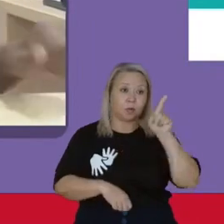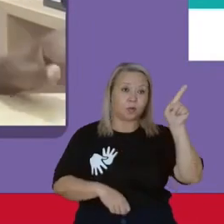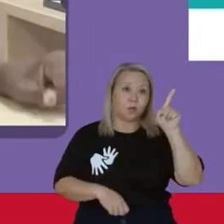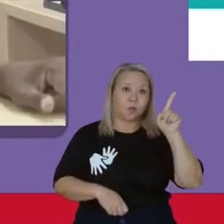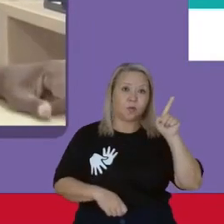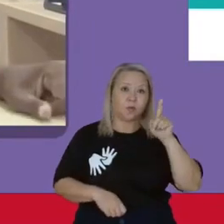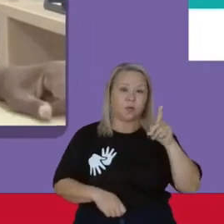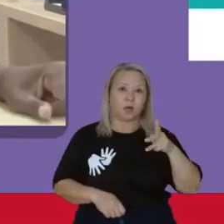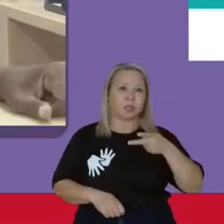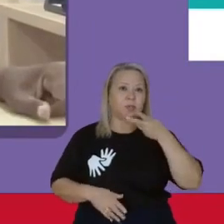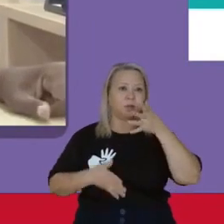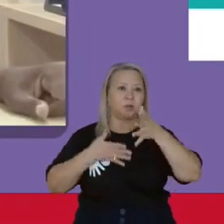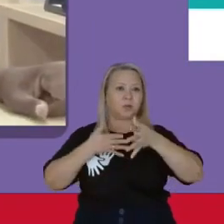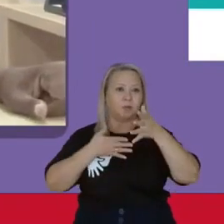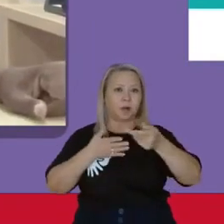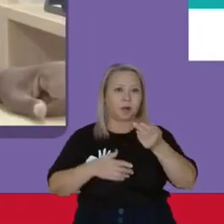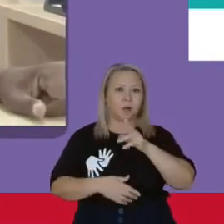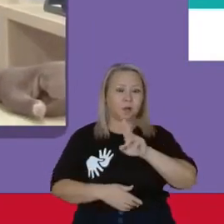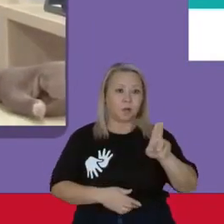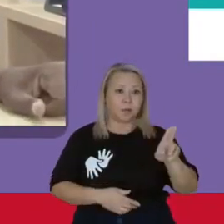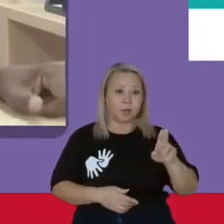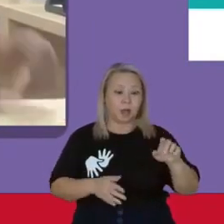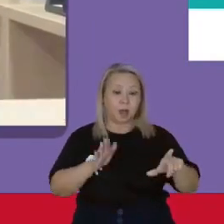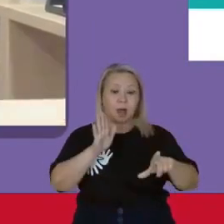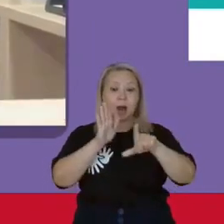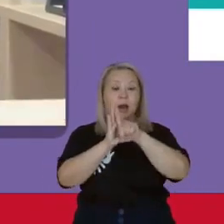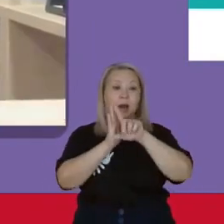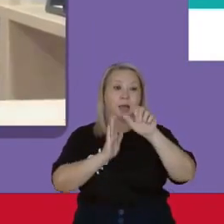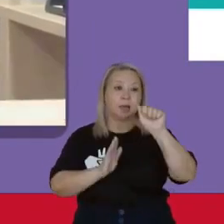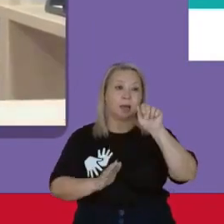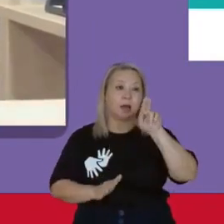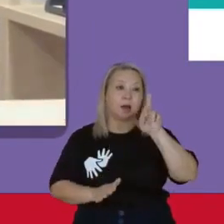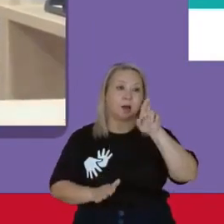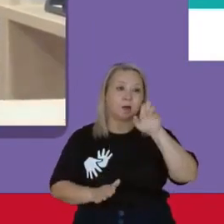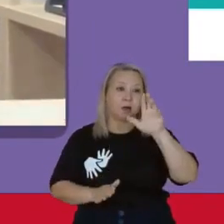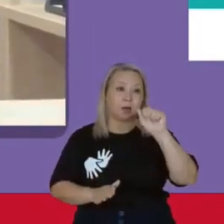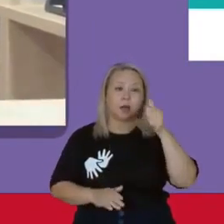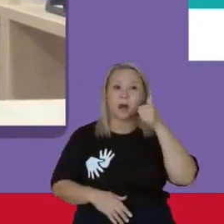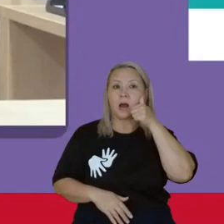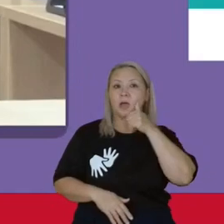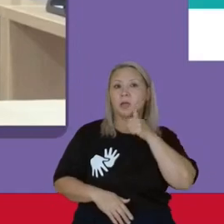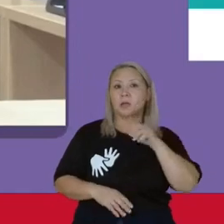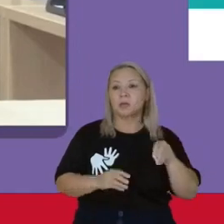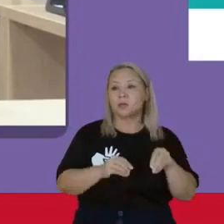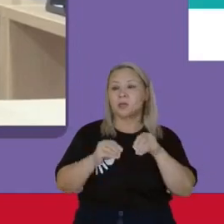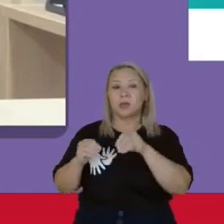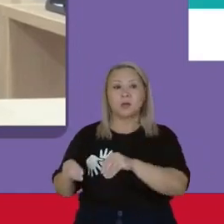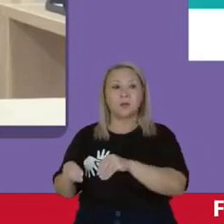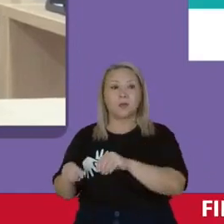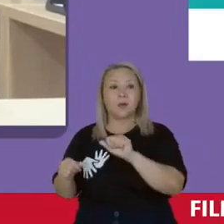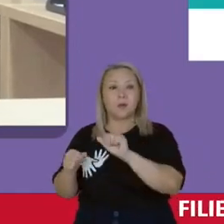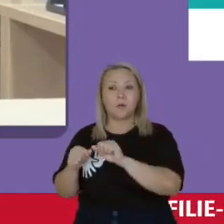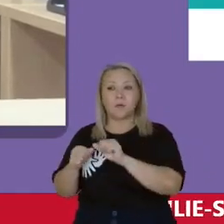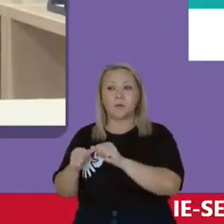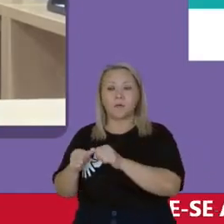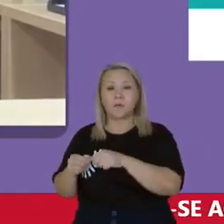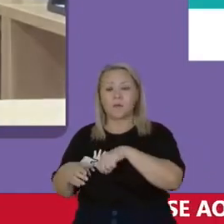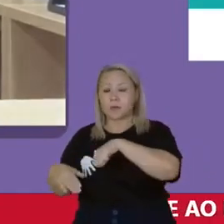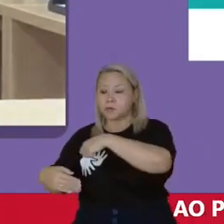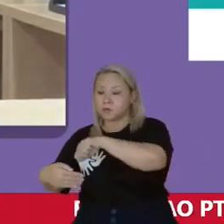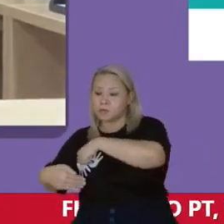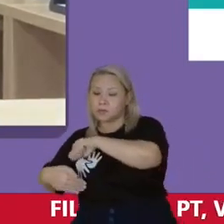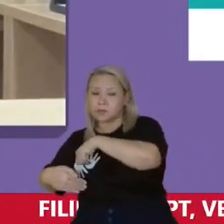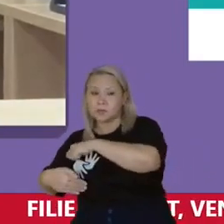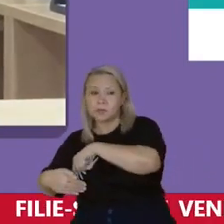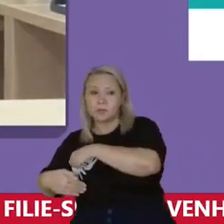decretaram a chamada Lei Áurea As mulheres foram fazer seus quitudes Elas